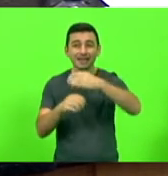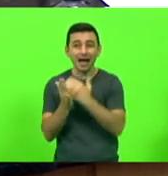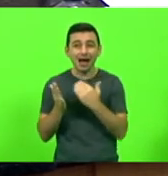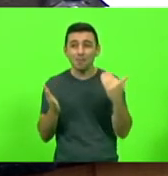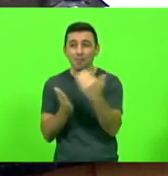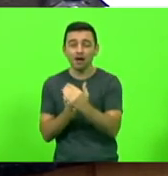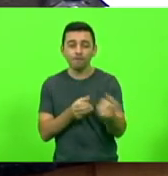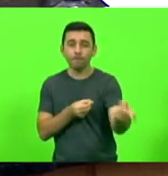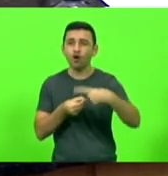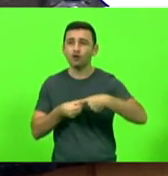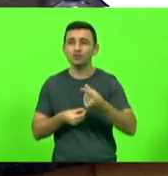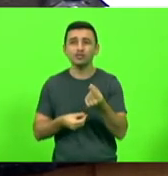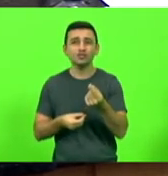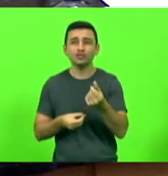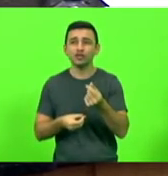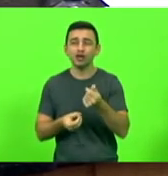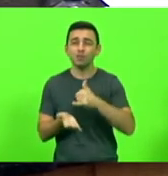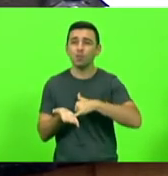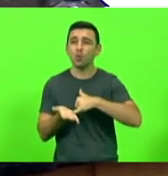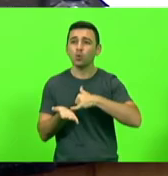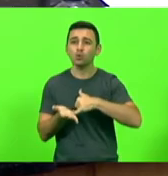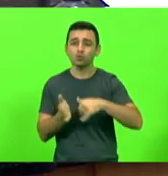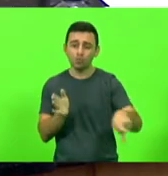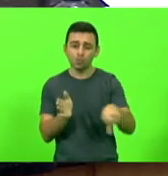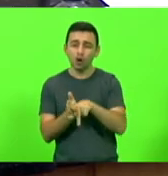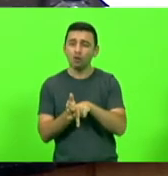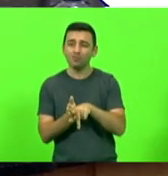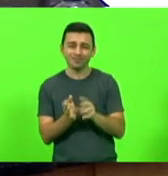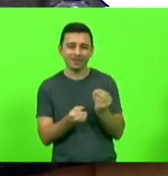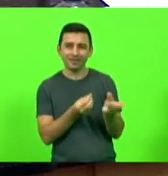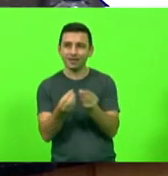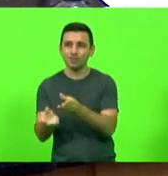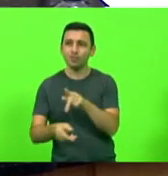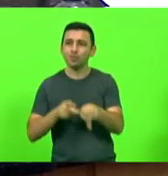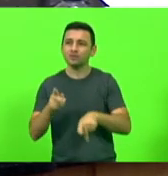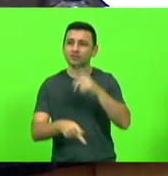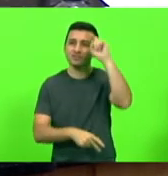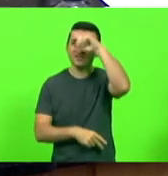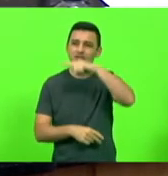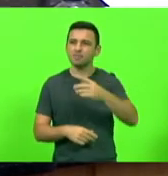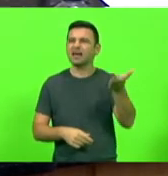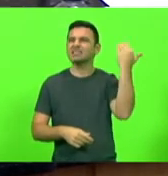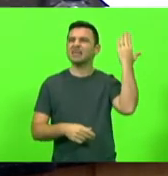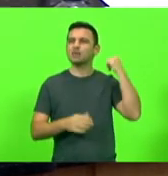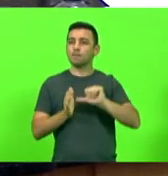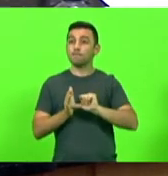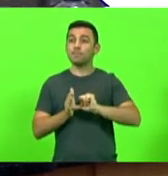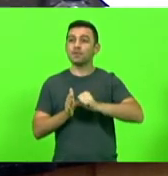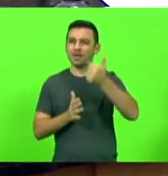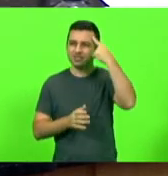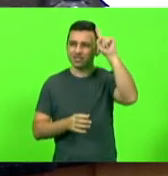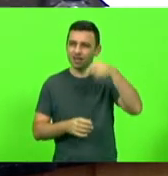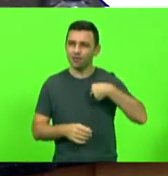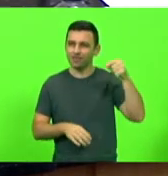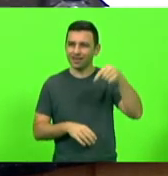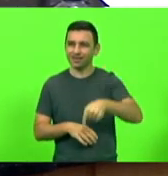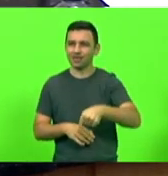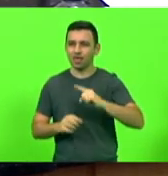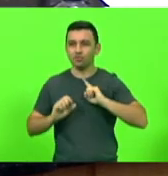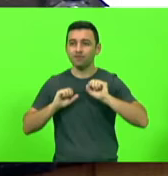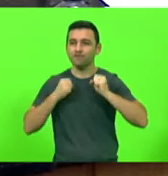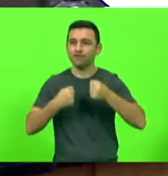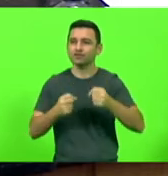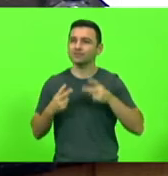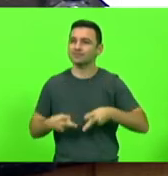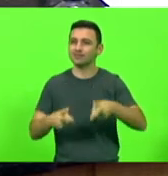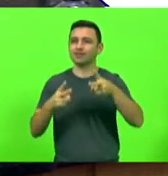de imposto arrecadado para a sua população. portanto, desde o meu primeiro dia em um parlamento, eu defendo o